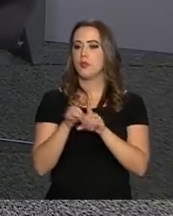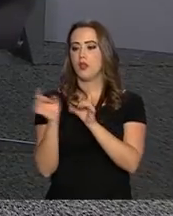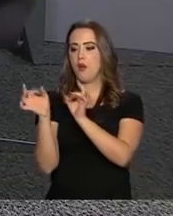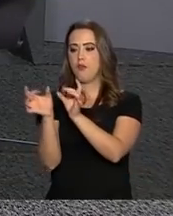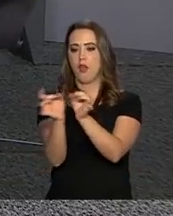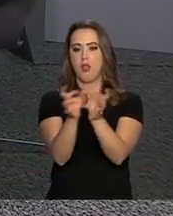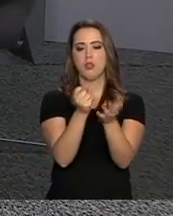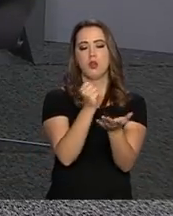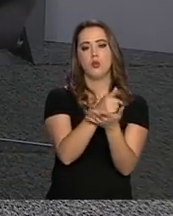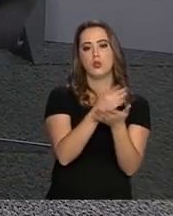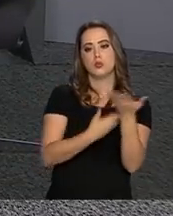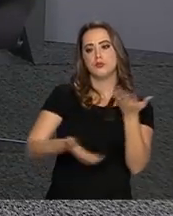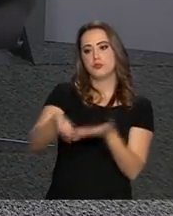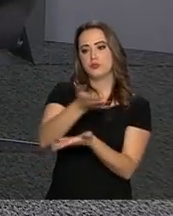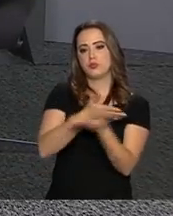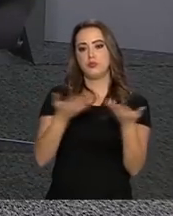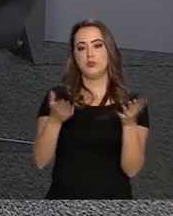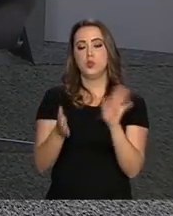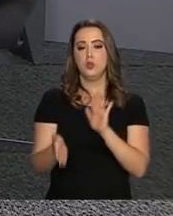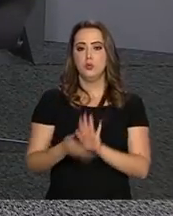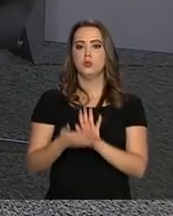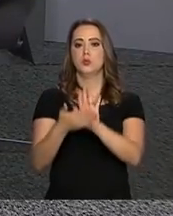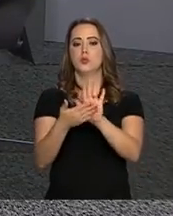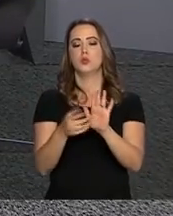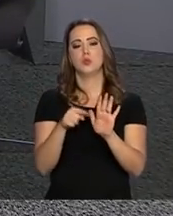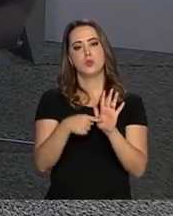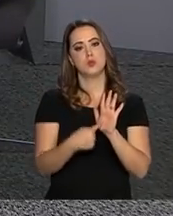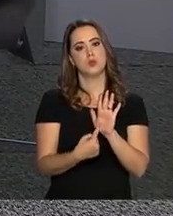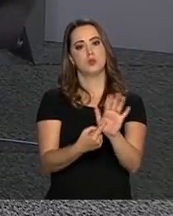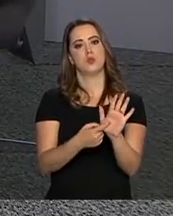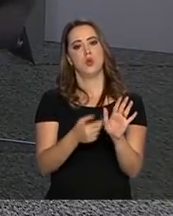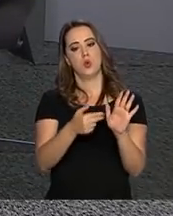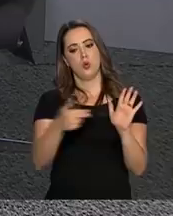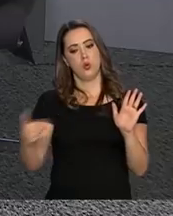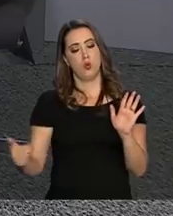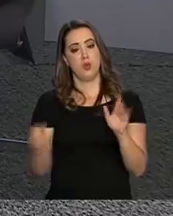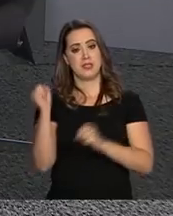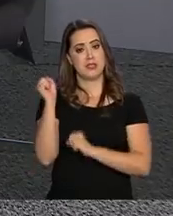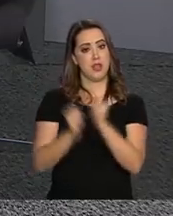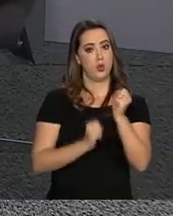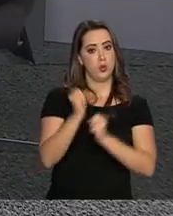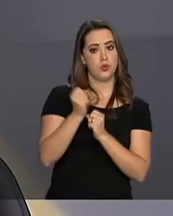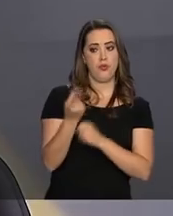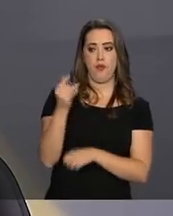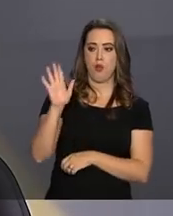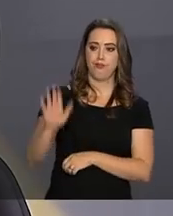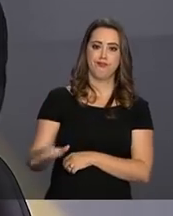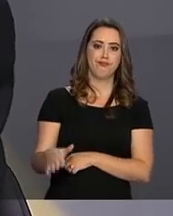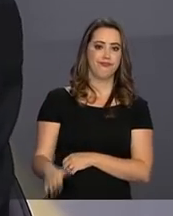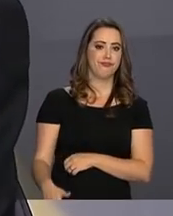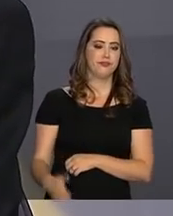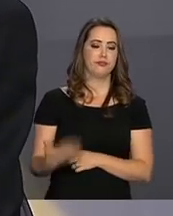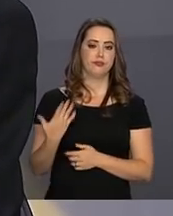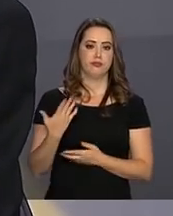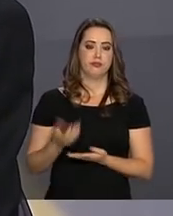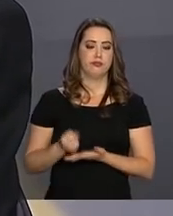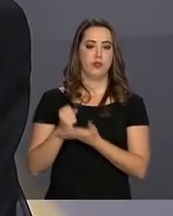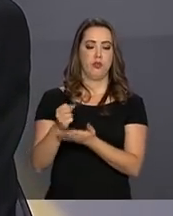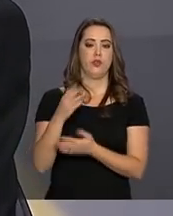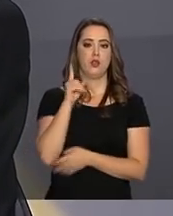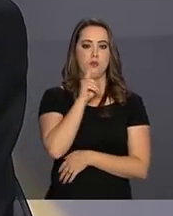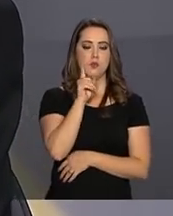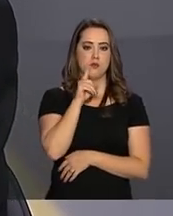livre começou a proporcionar o quê? Colocação de produtos industrializados muito baratos no mercado